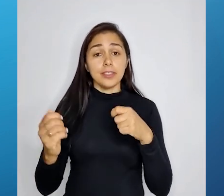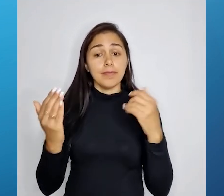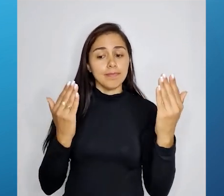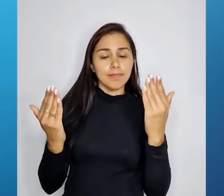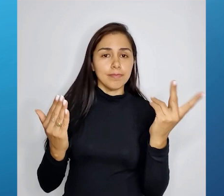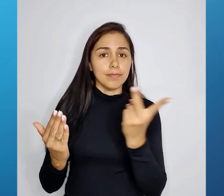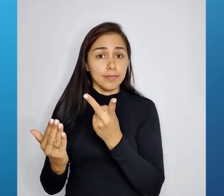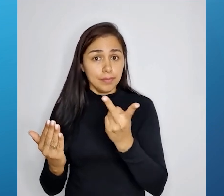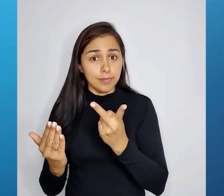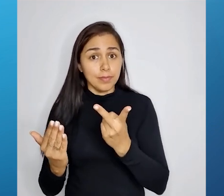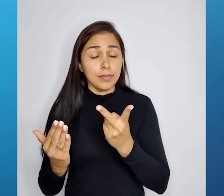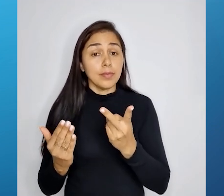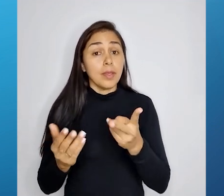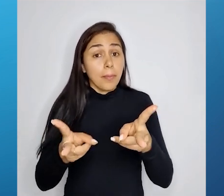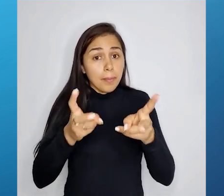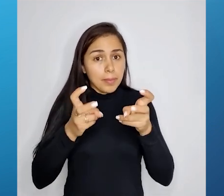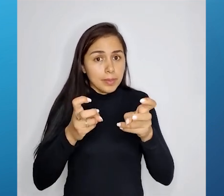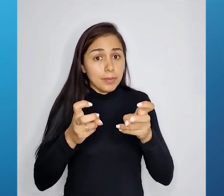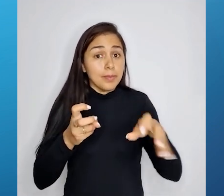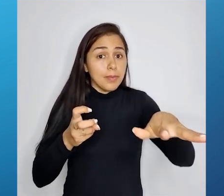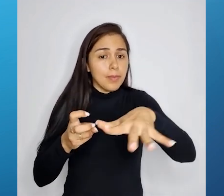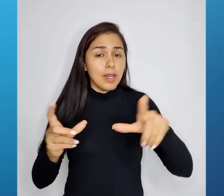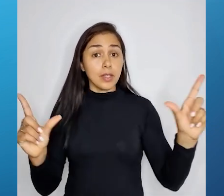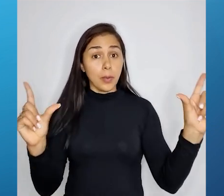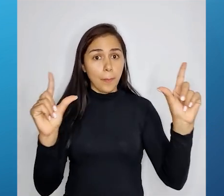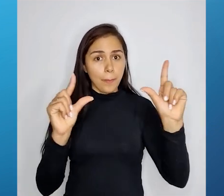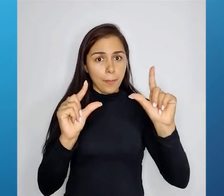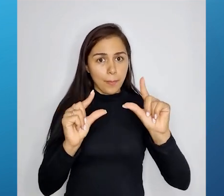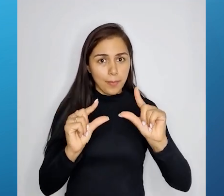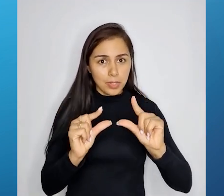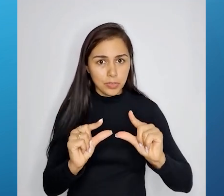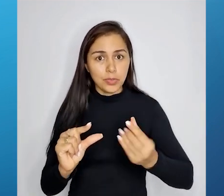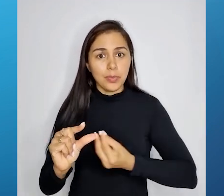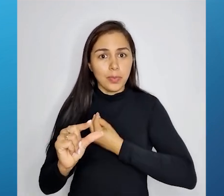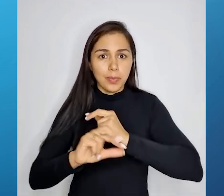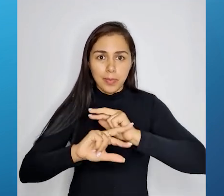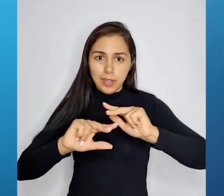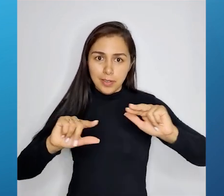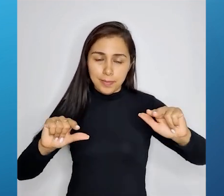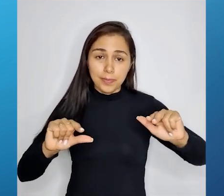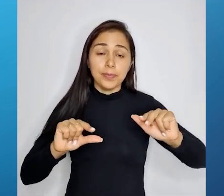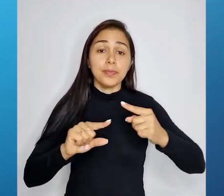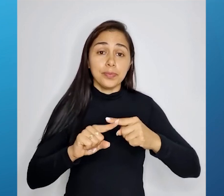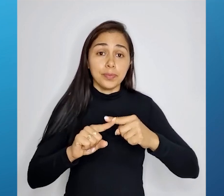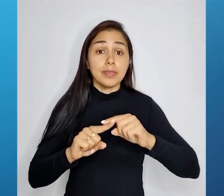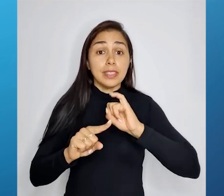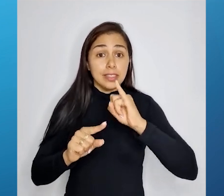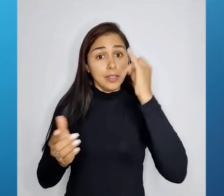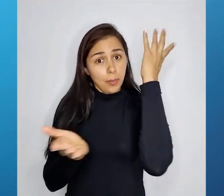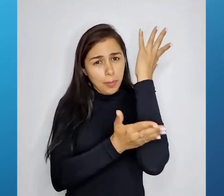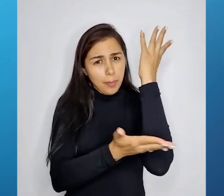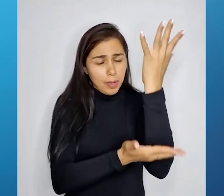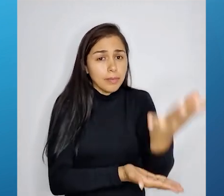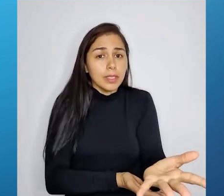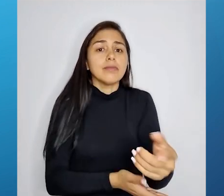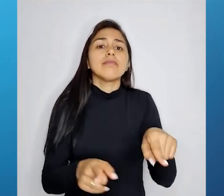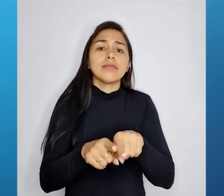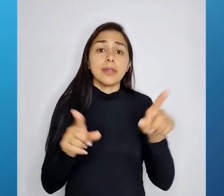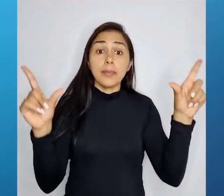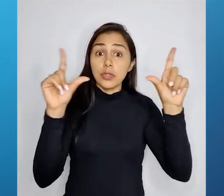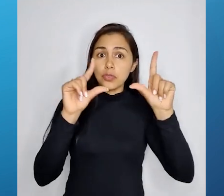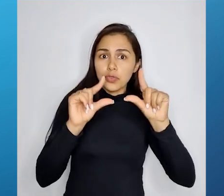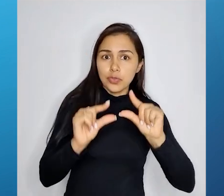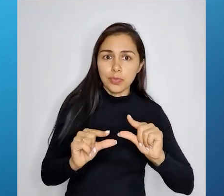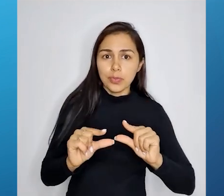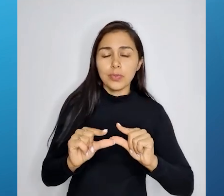de biodiversidade. Quanto mais desmatado, menor o nível de biodiversidade. Menor a caracterizada de preservação dessas